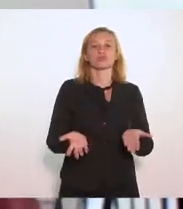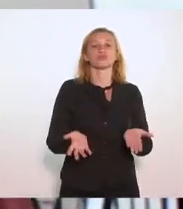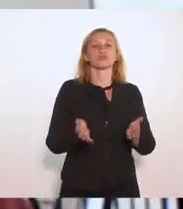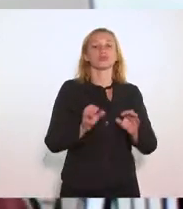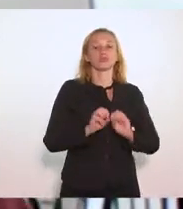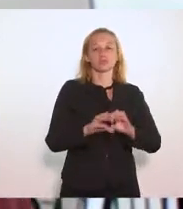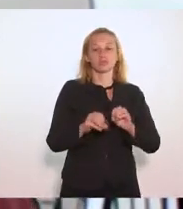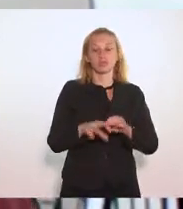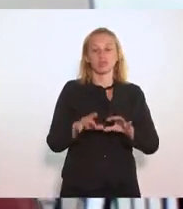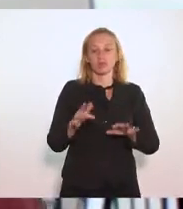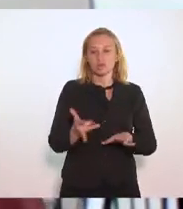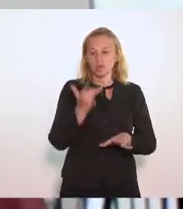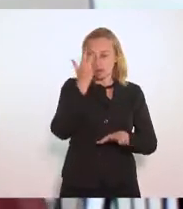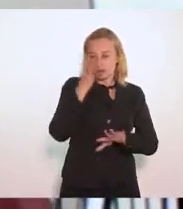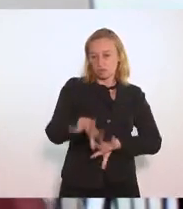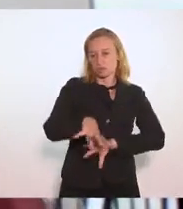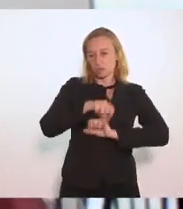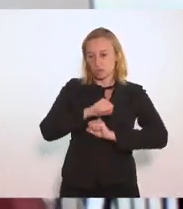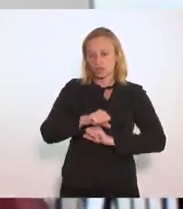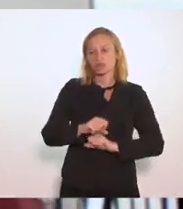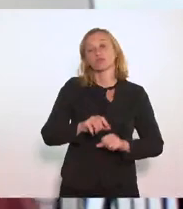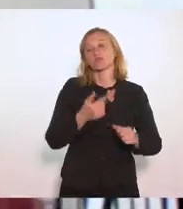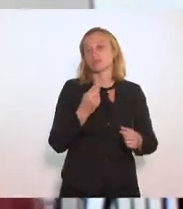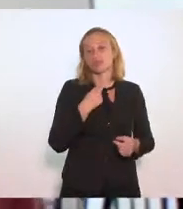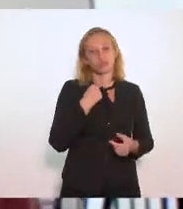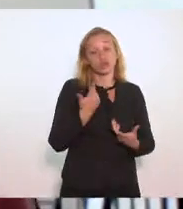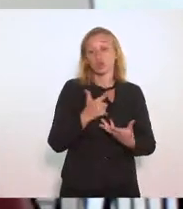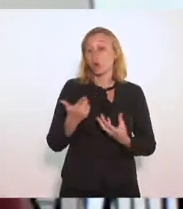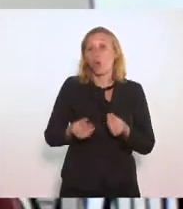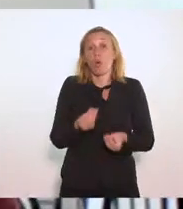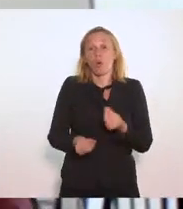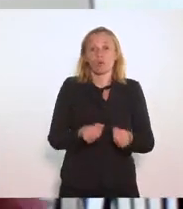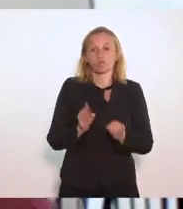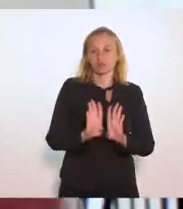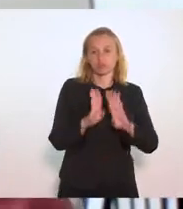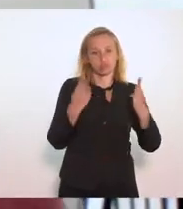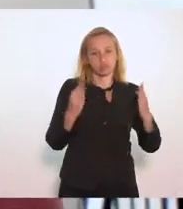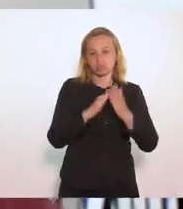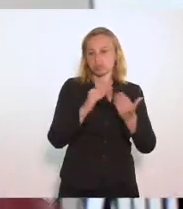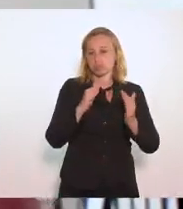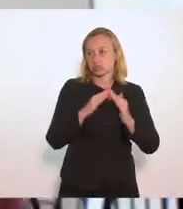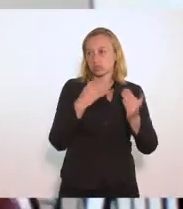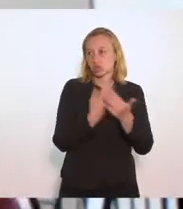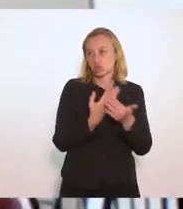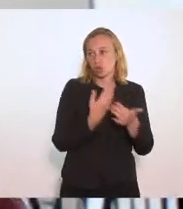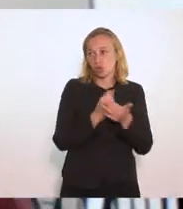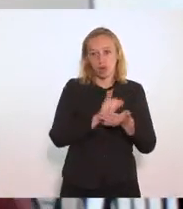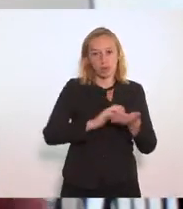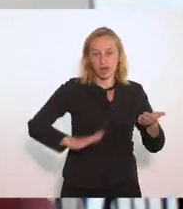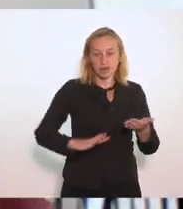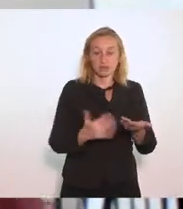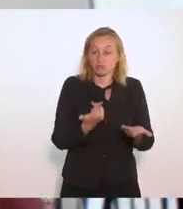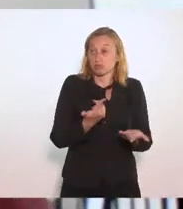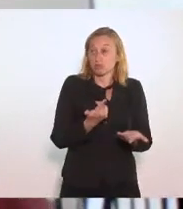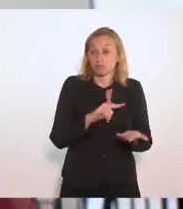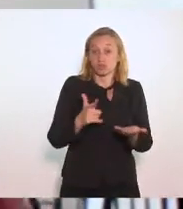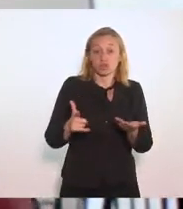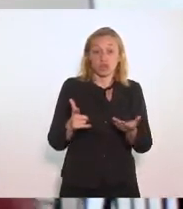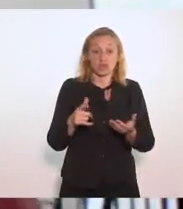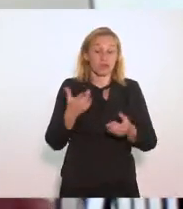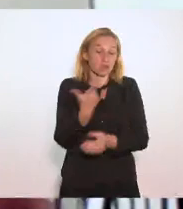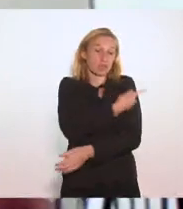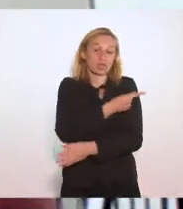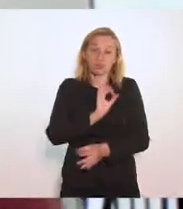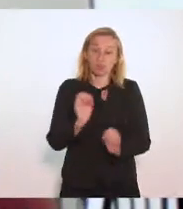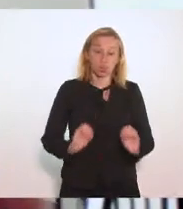facilitando o processo de contágio. Por isso, não dá para ter escola aberta sem vacinação, sem controle sobre o contágio em bandeira roxa ou bandeira